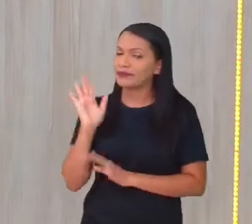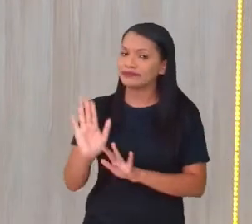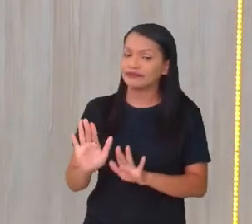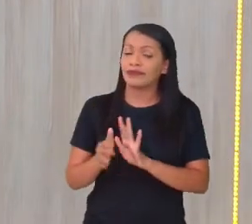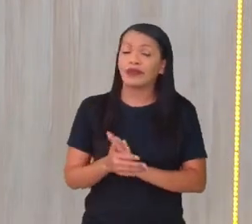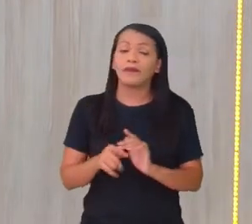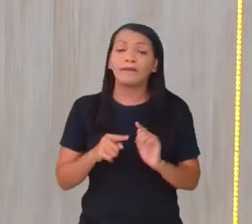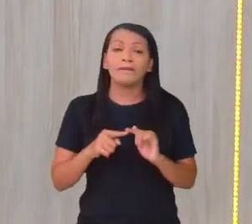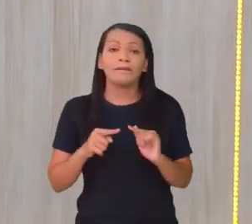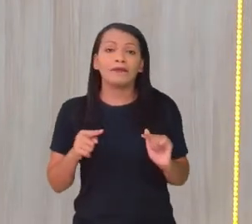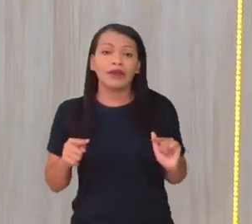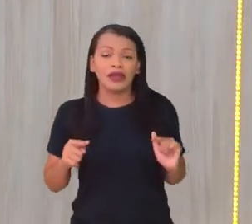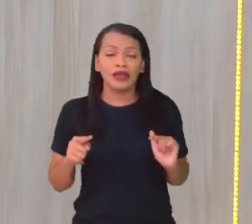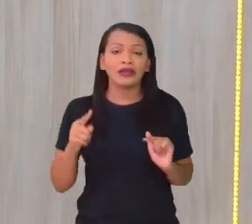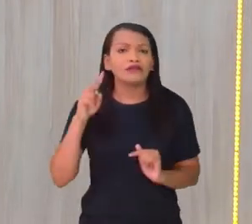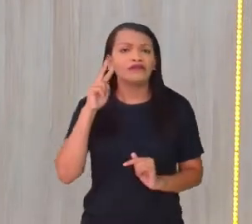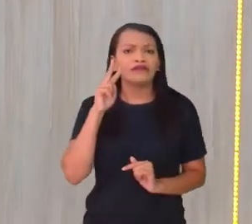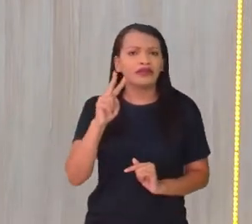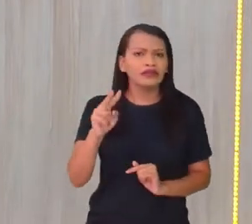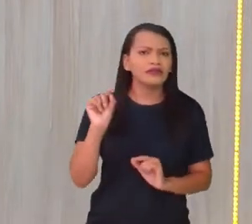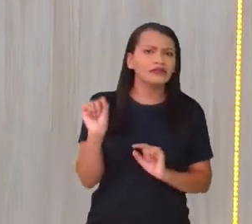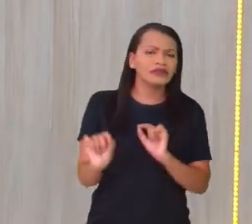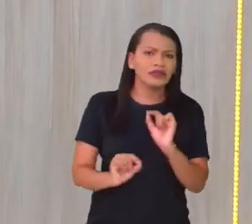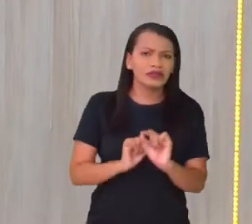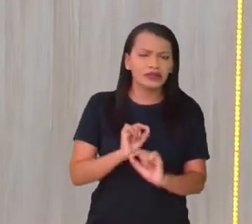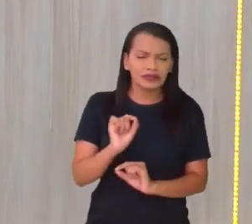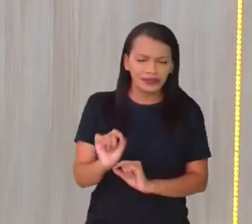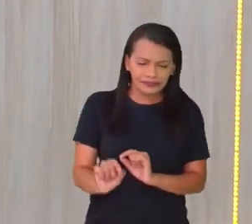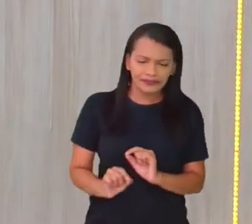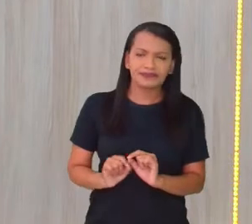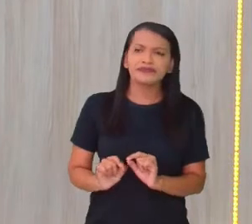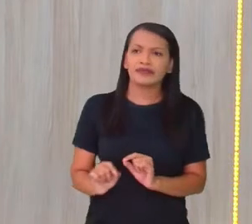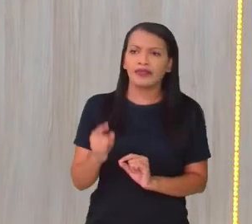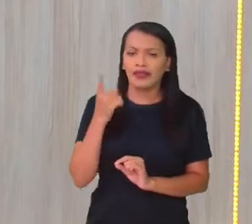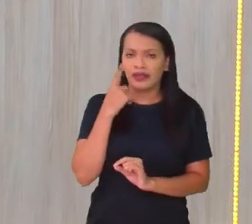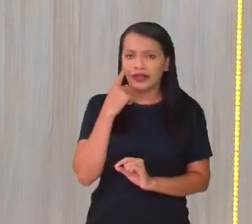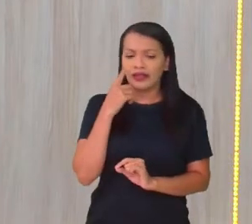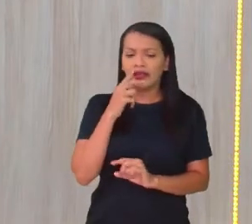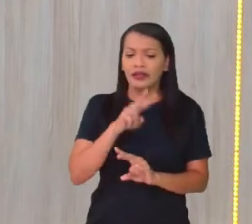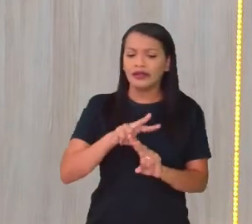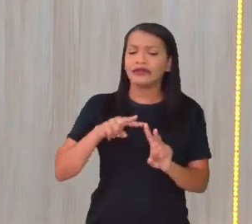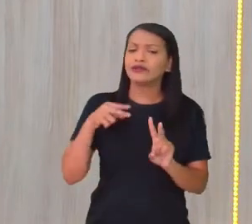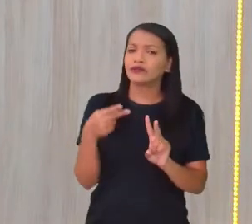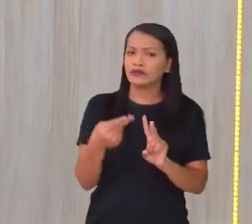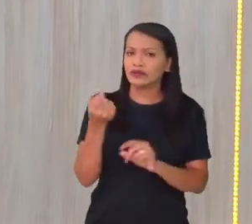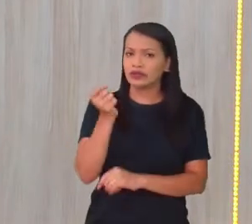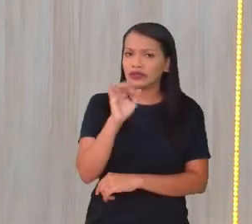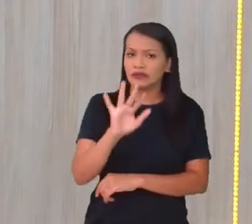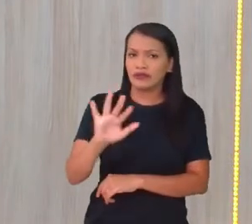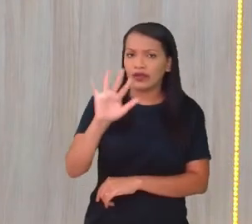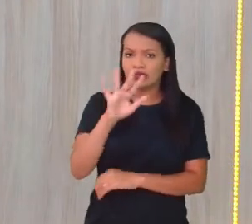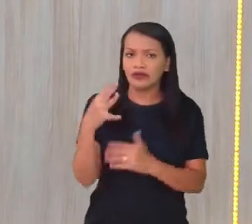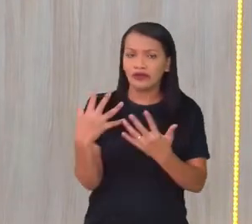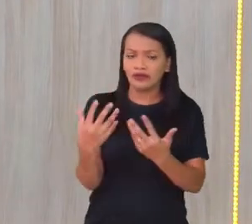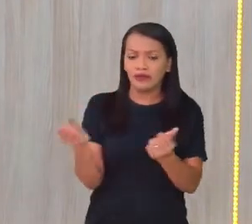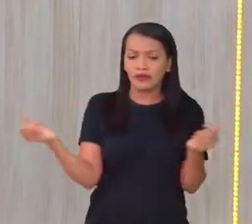Mas aí, visto tudo isso através desse recurso de imagem, vamos agora adentrando na